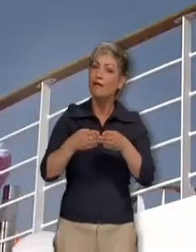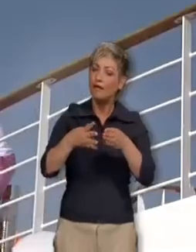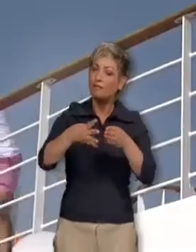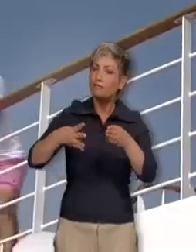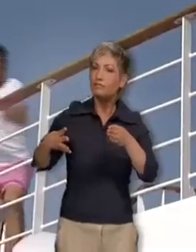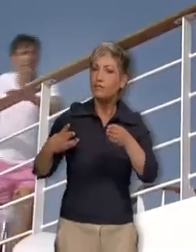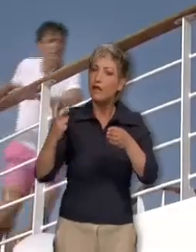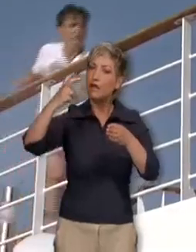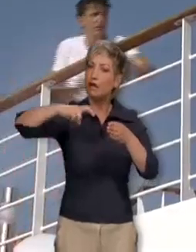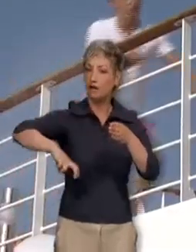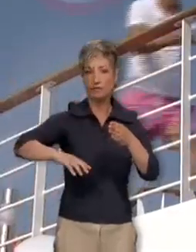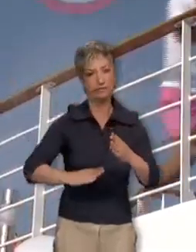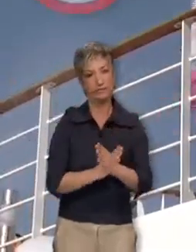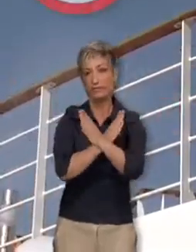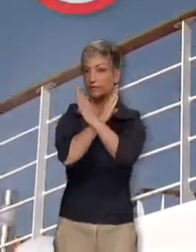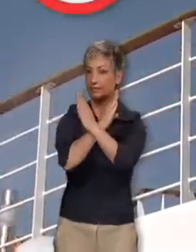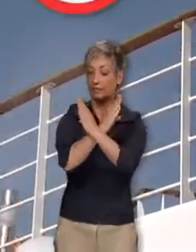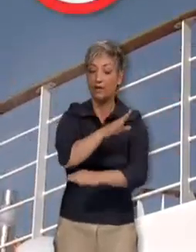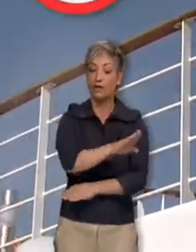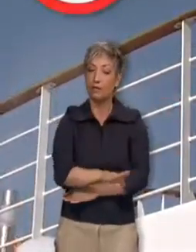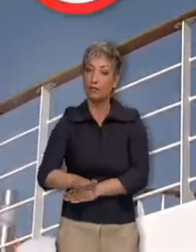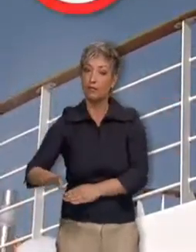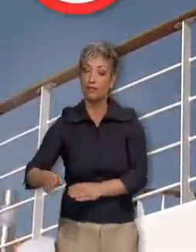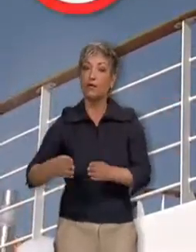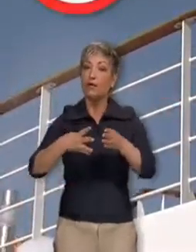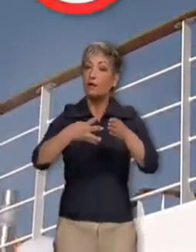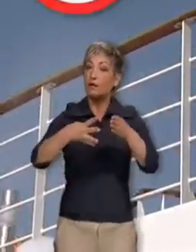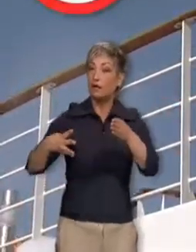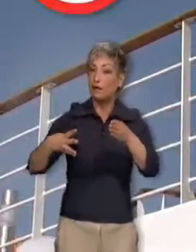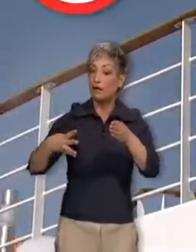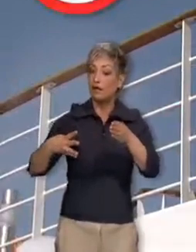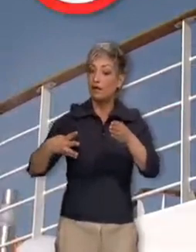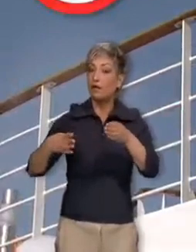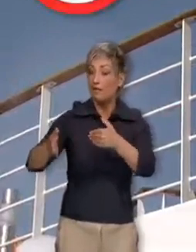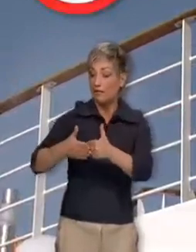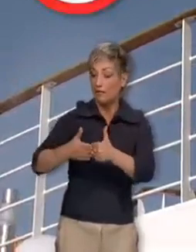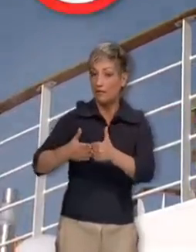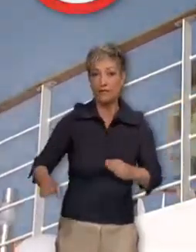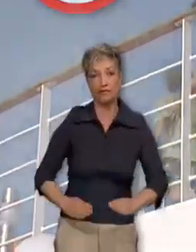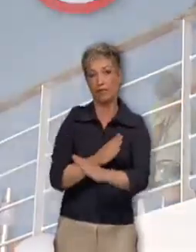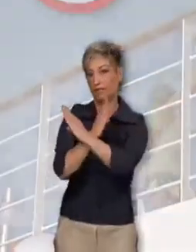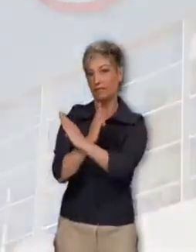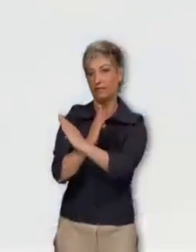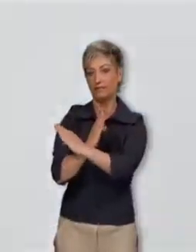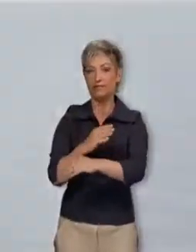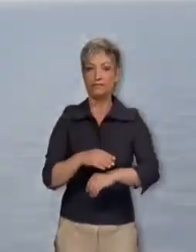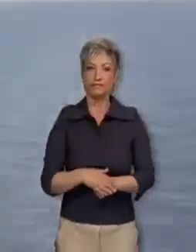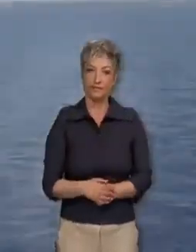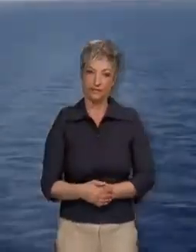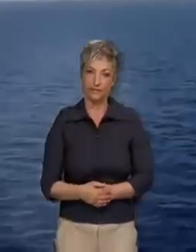Não se sente nos corrimões e não permita que as crianças o façam, mesmo segurando-as. É muito perigoso.